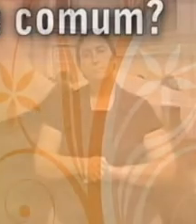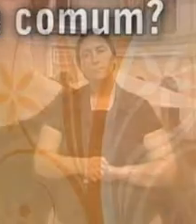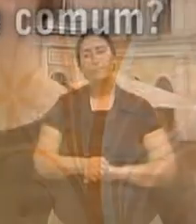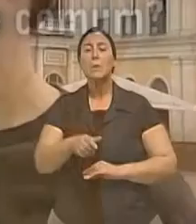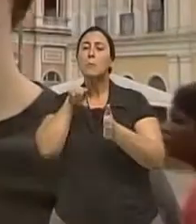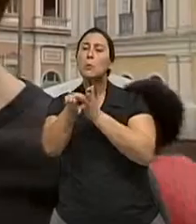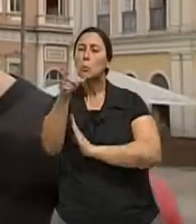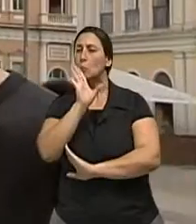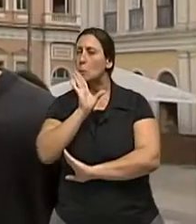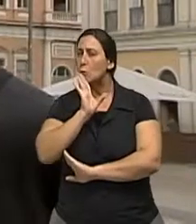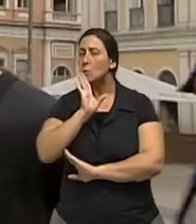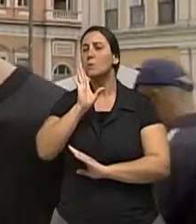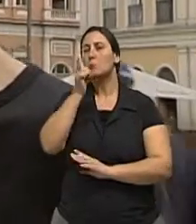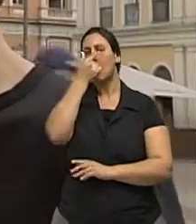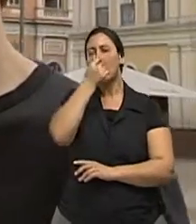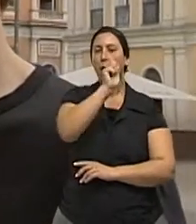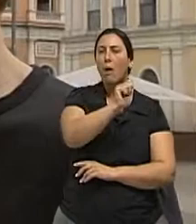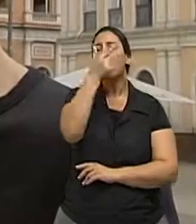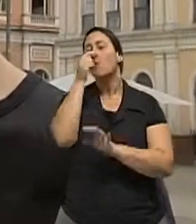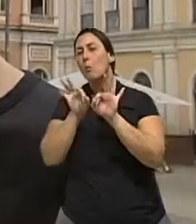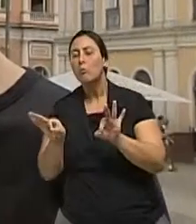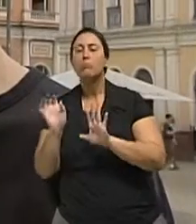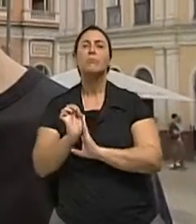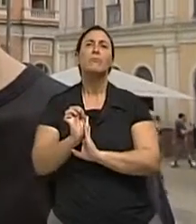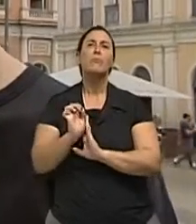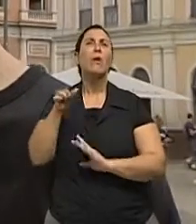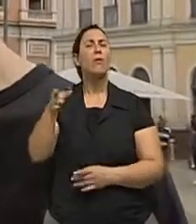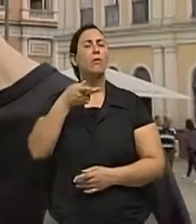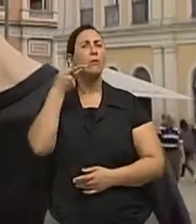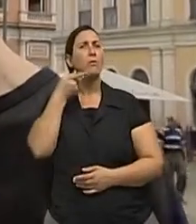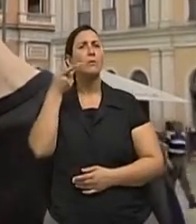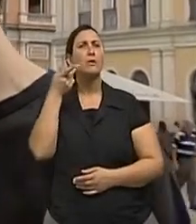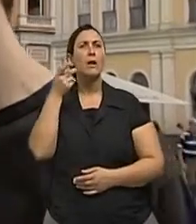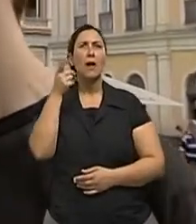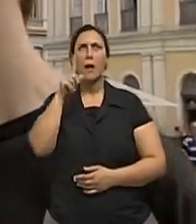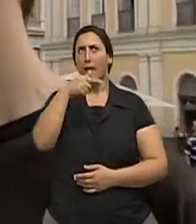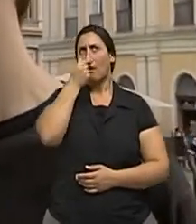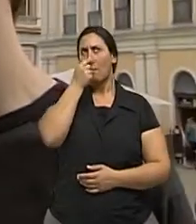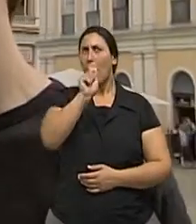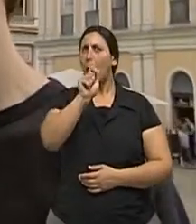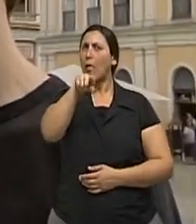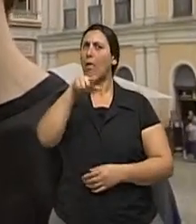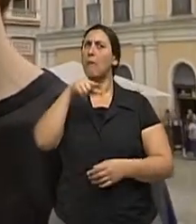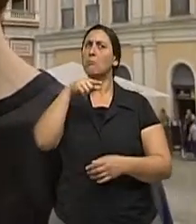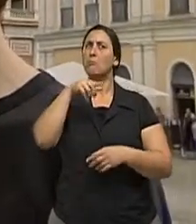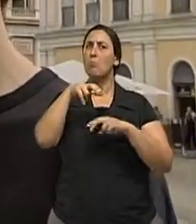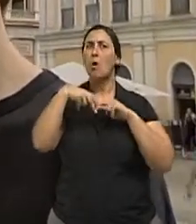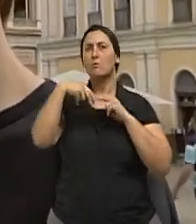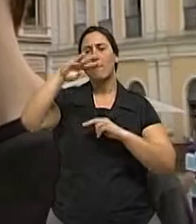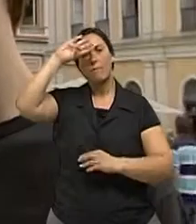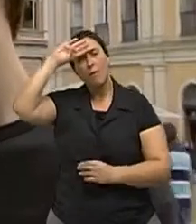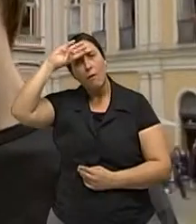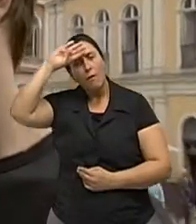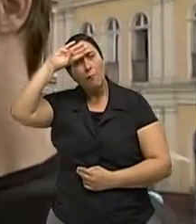A gripe A é mais intensa, dá forte, febre alta, repentina.